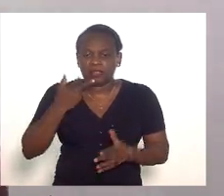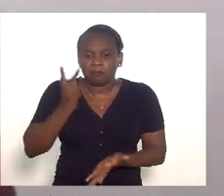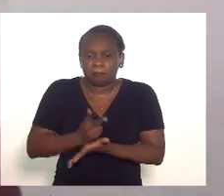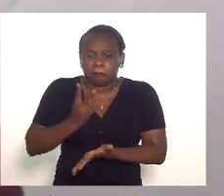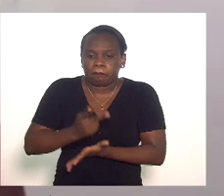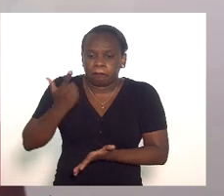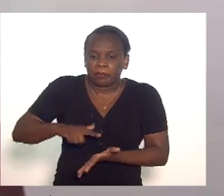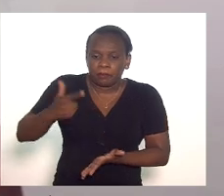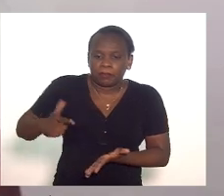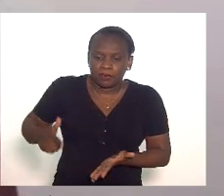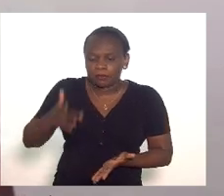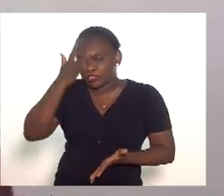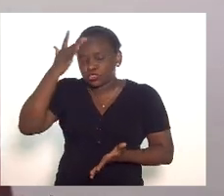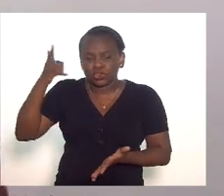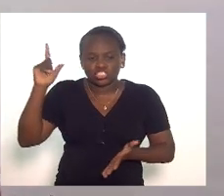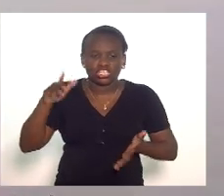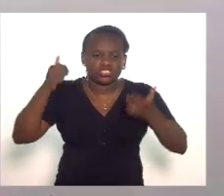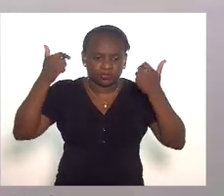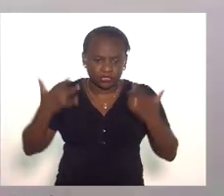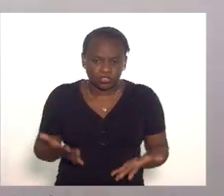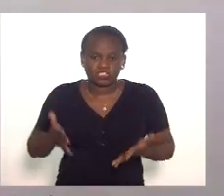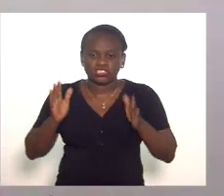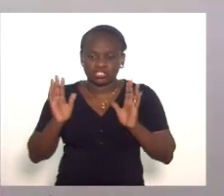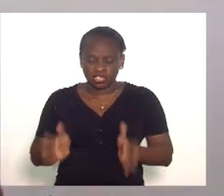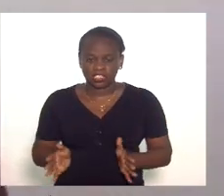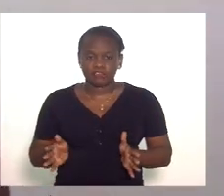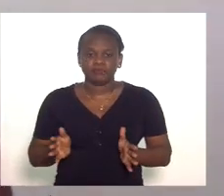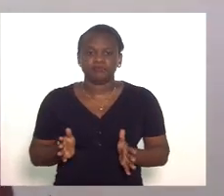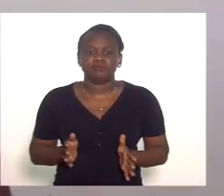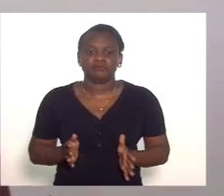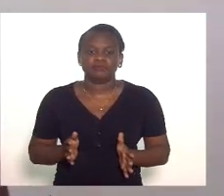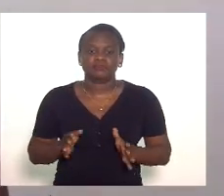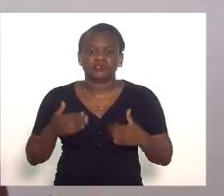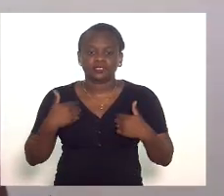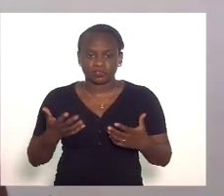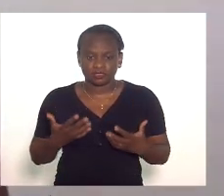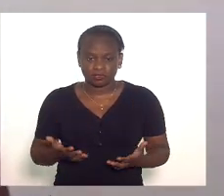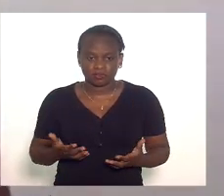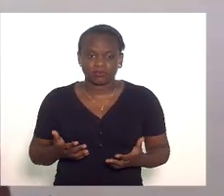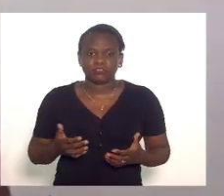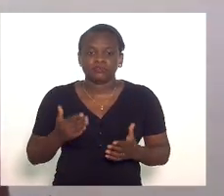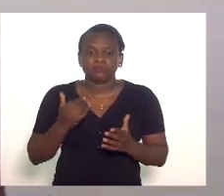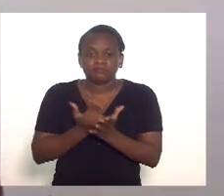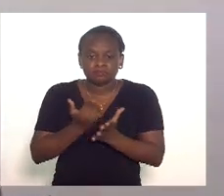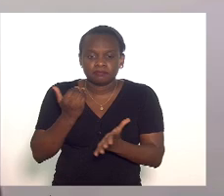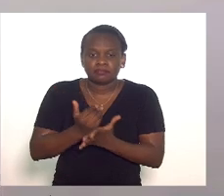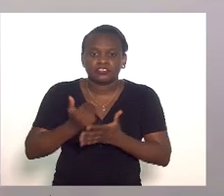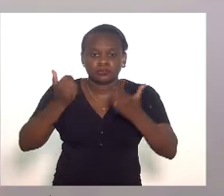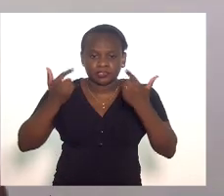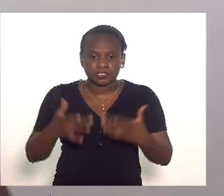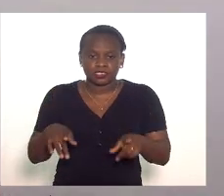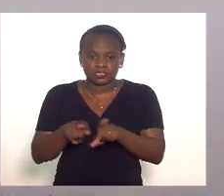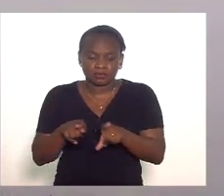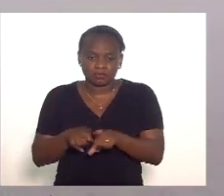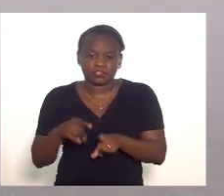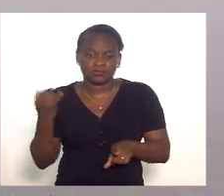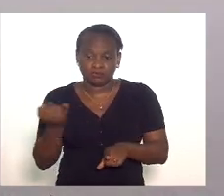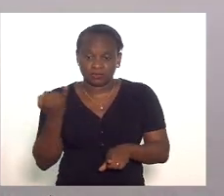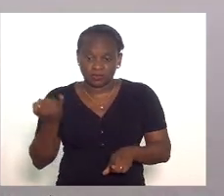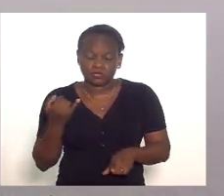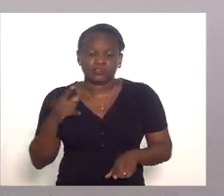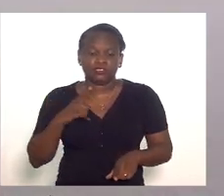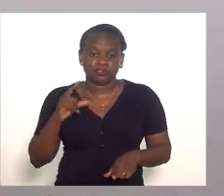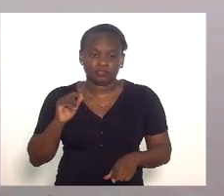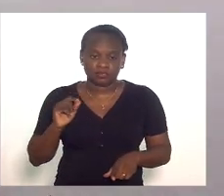relação a esse tema outras pessoas aqui já declararam nesse sentido eu queria ir um pouco além trazendo também a importância que